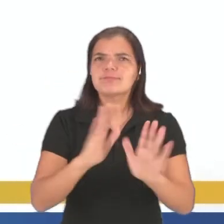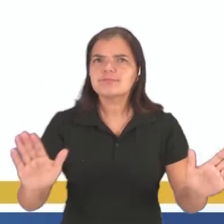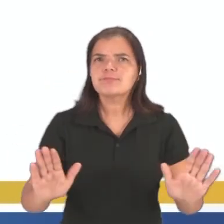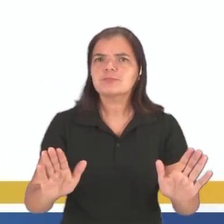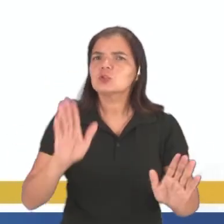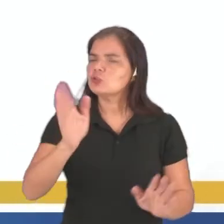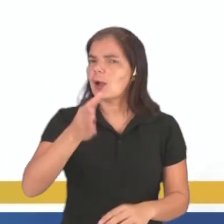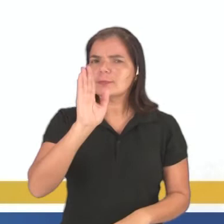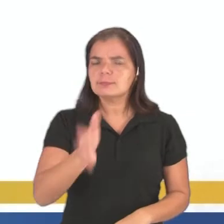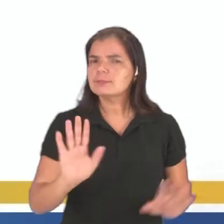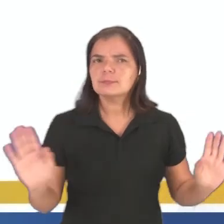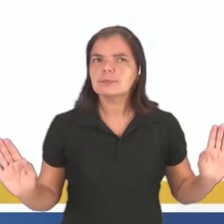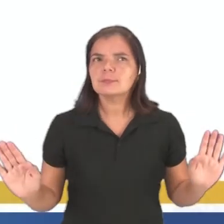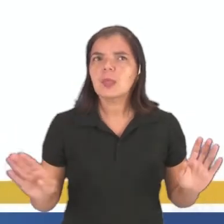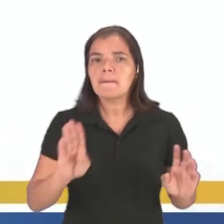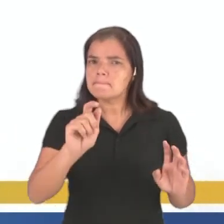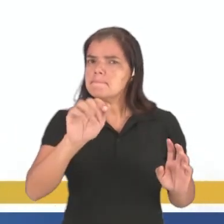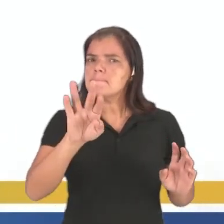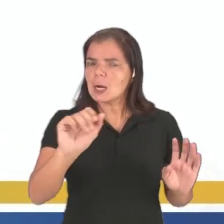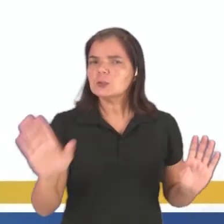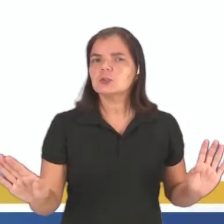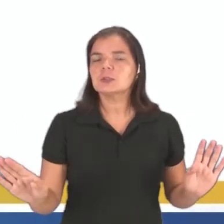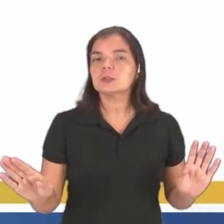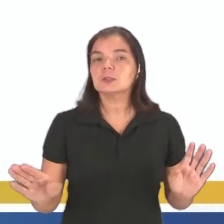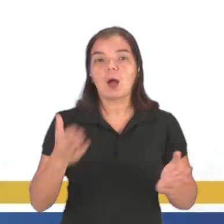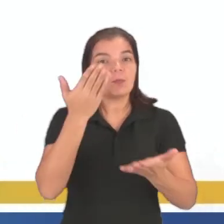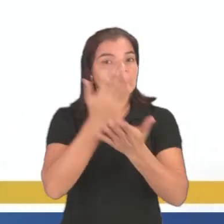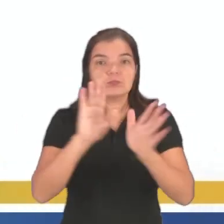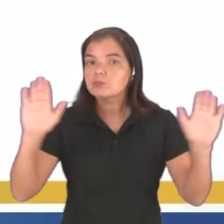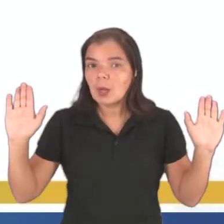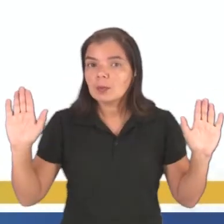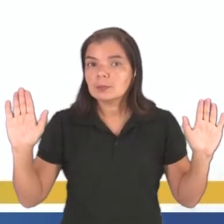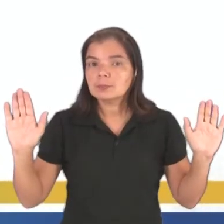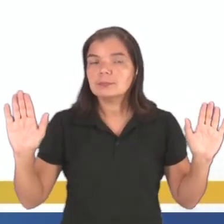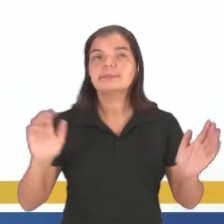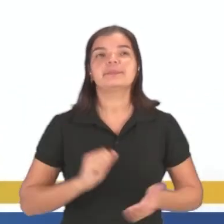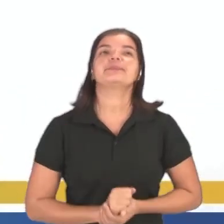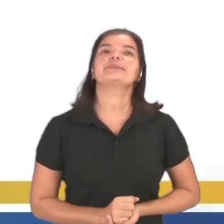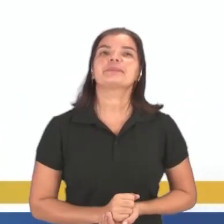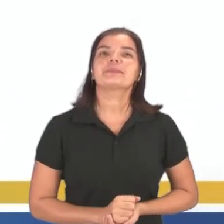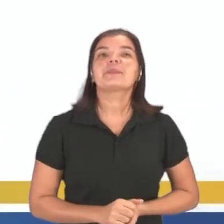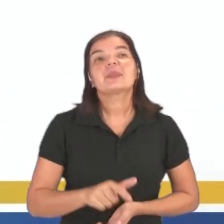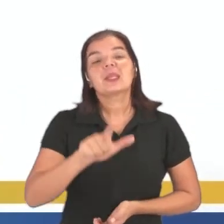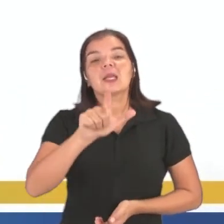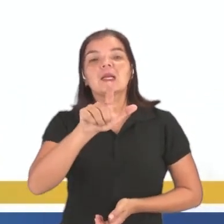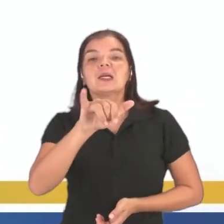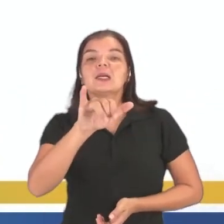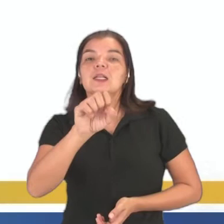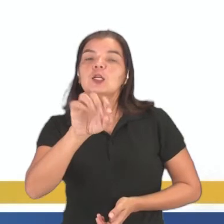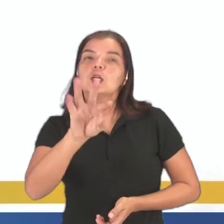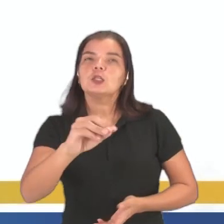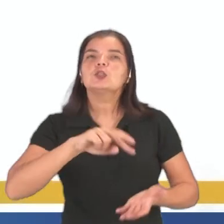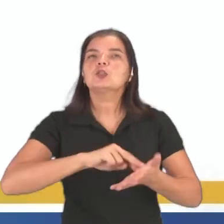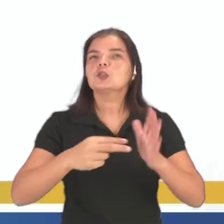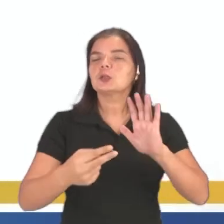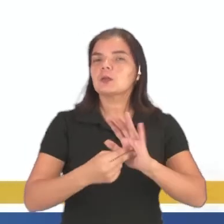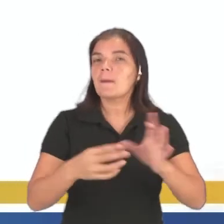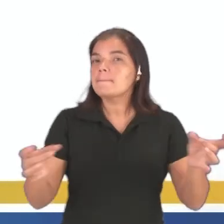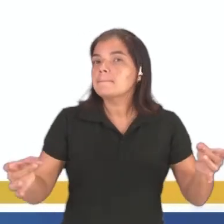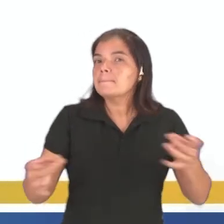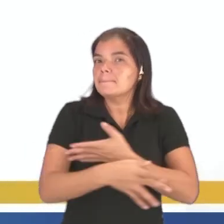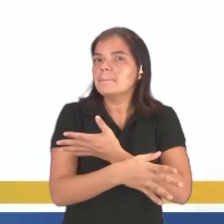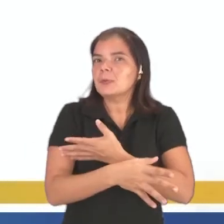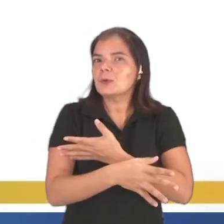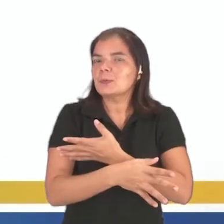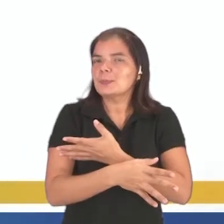Só pelo falar o basta, nós já sabemos, quer dizer que a pessoa está cortando, já chega, já deu, certo? Certo? Listos. Quando eu falo